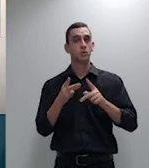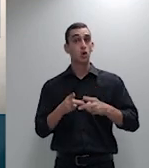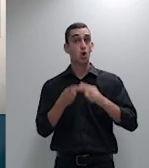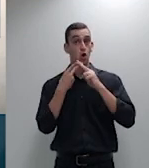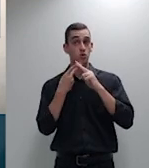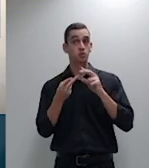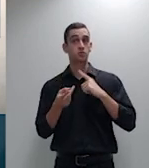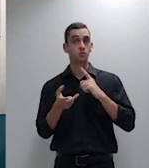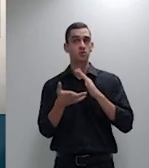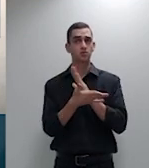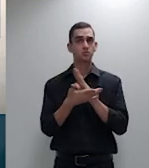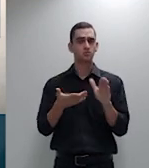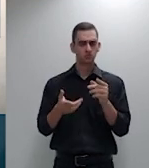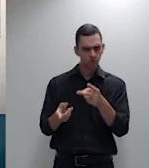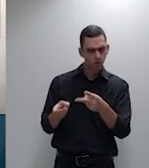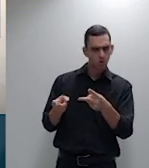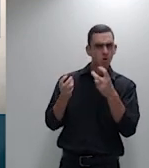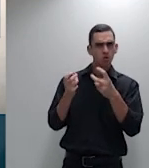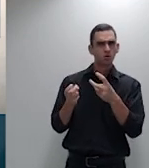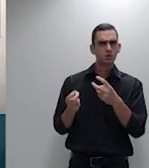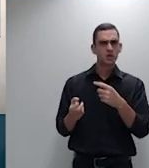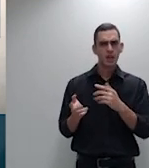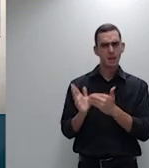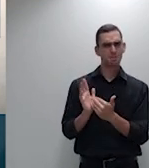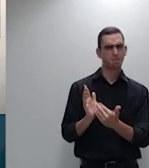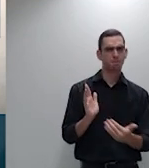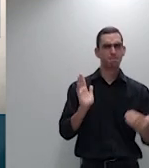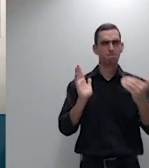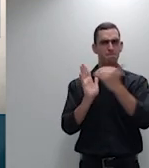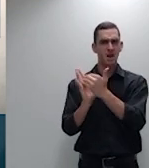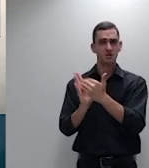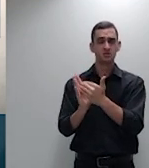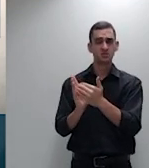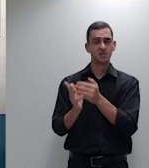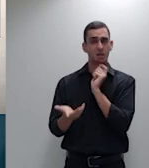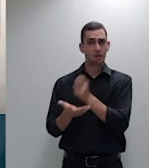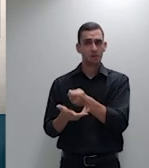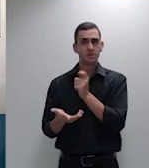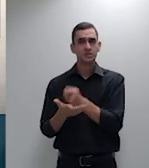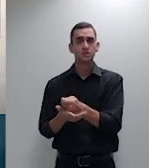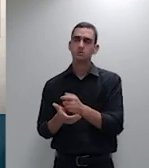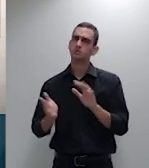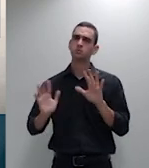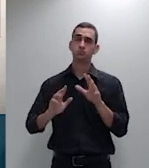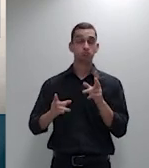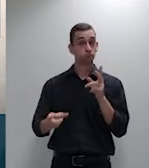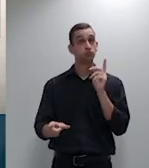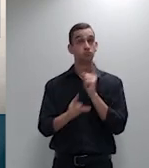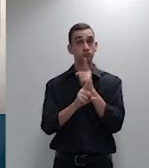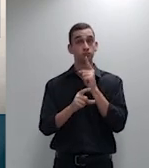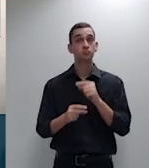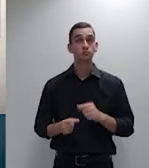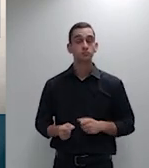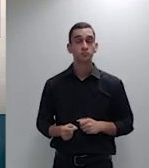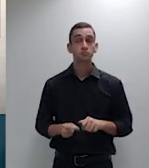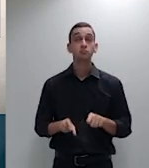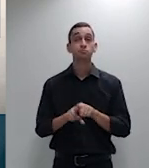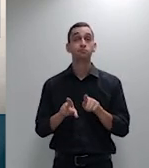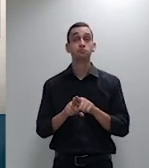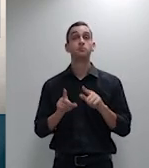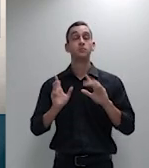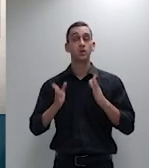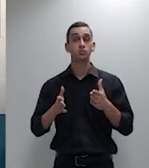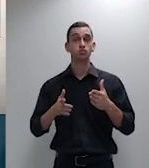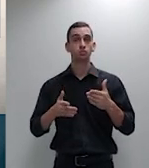em planos coletivos o IDEC traz a essa tribuna um ato público de que participou de uma tentativa de